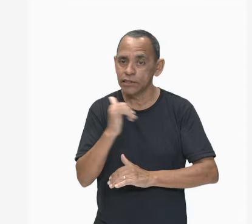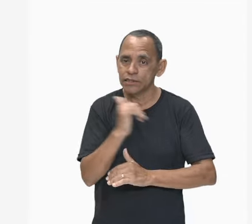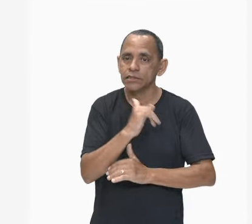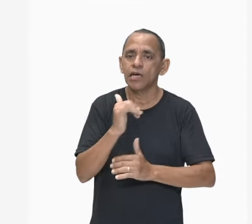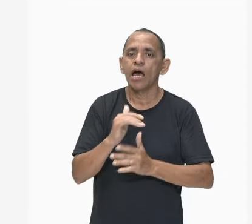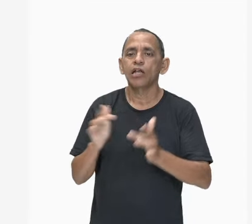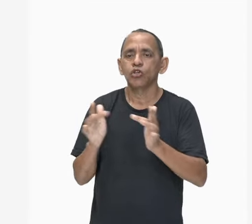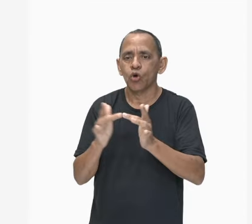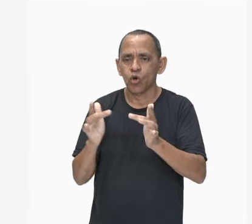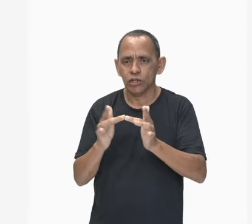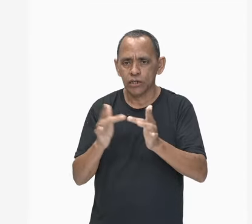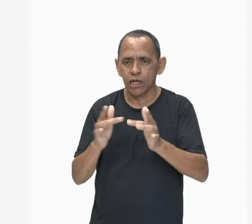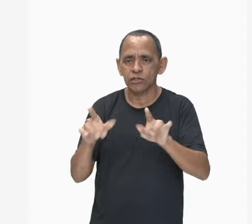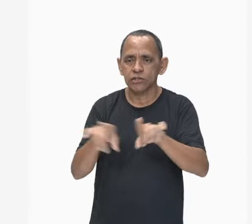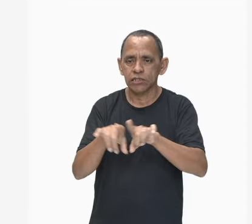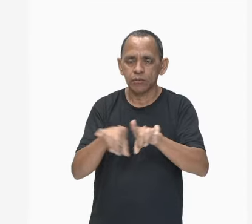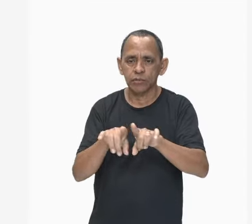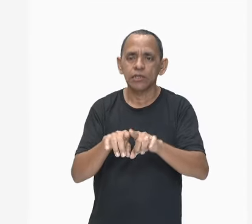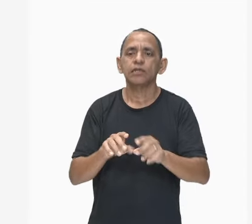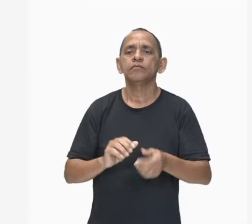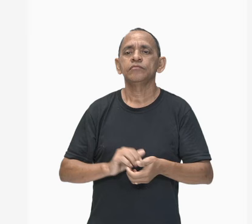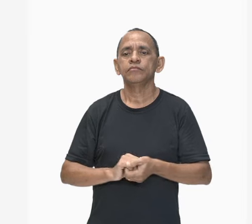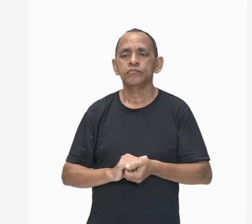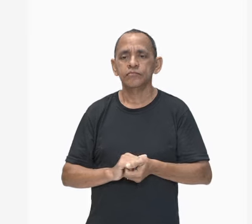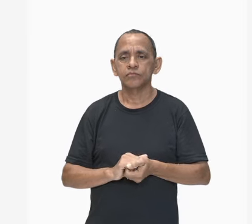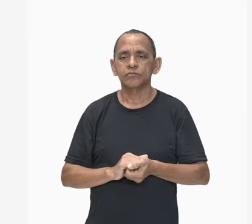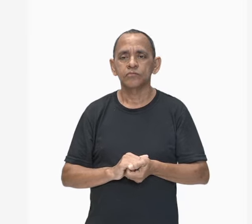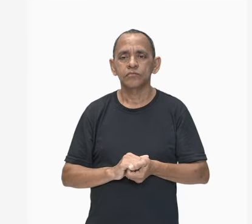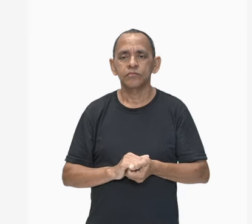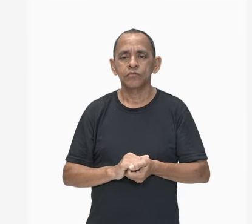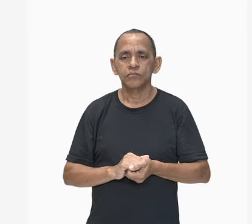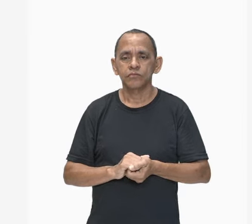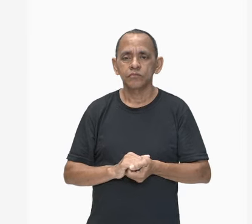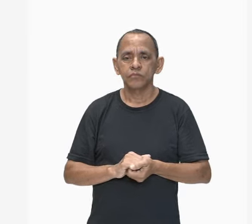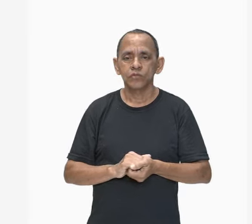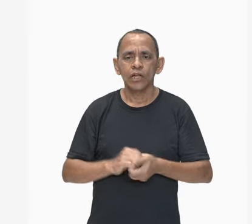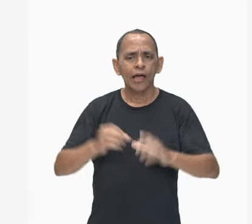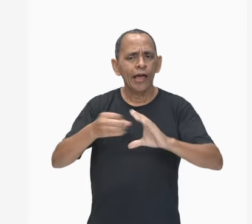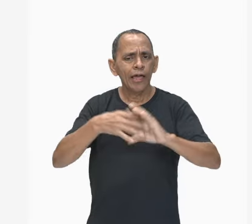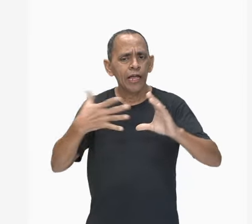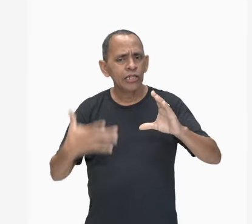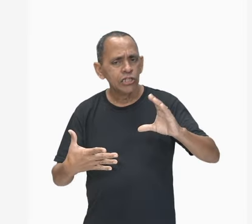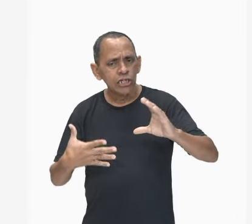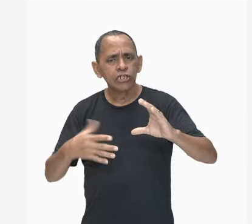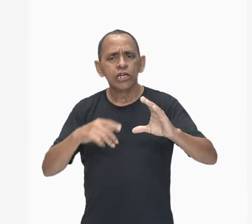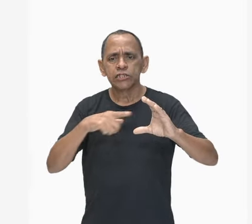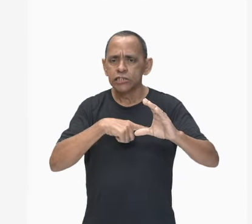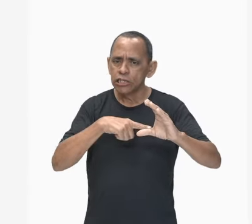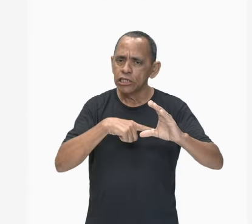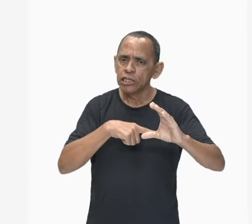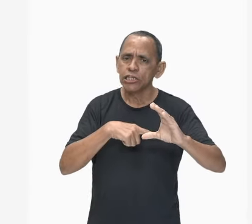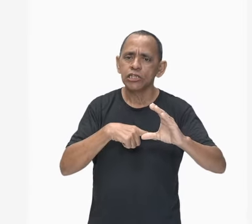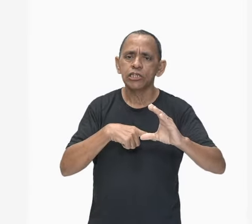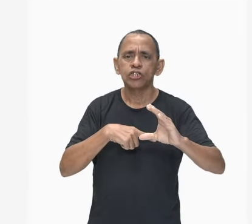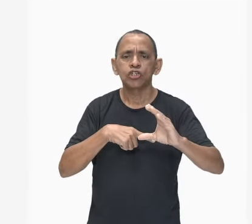Muito bem. Depois disso, que a gente define aí para você corpos eletrizados,